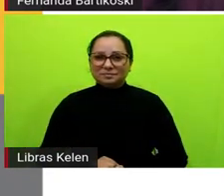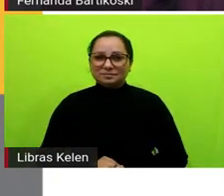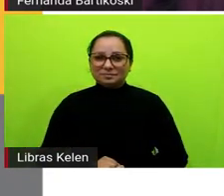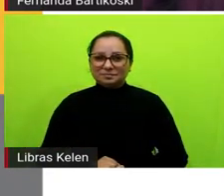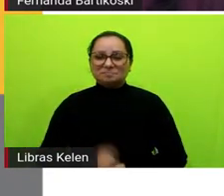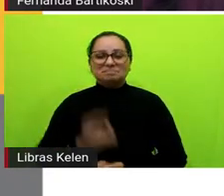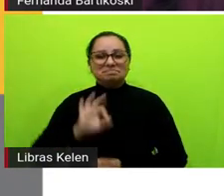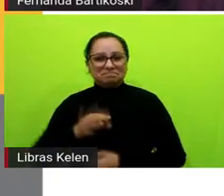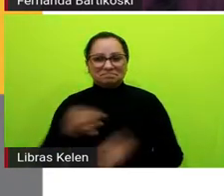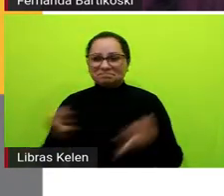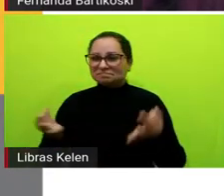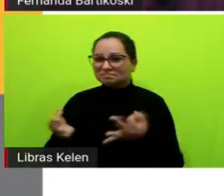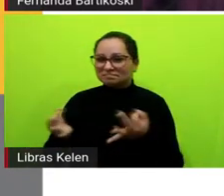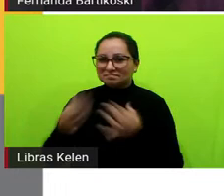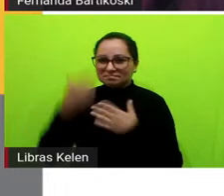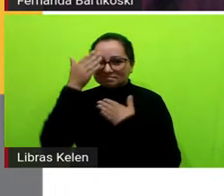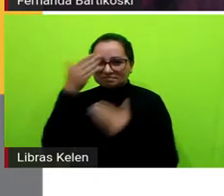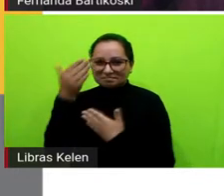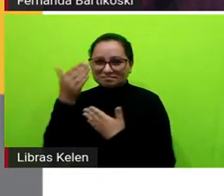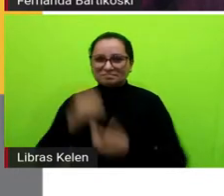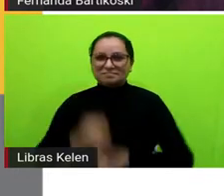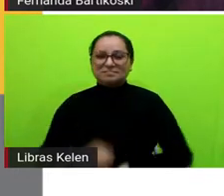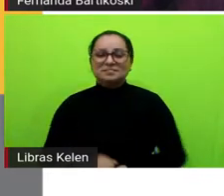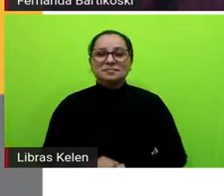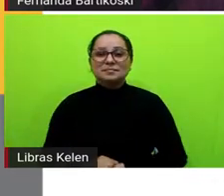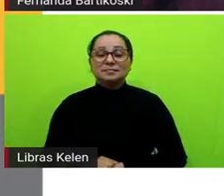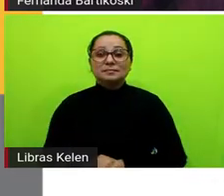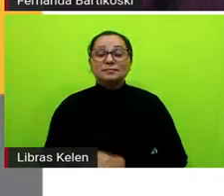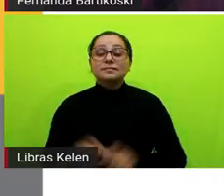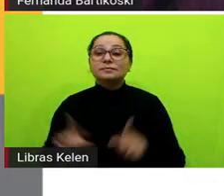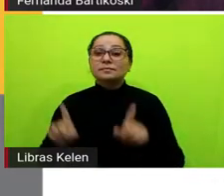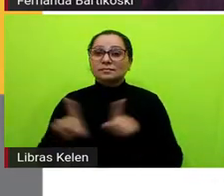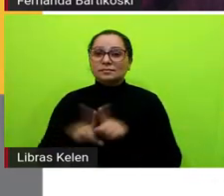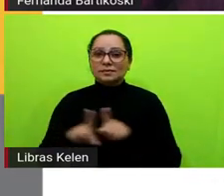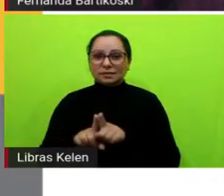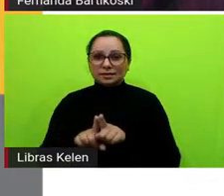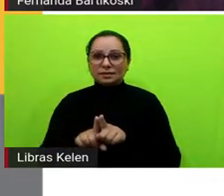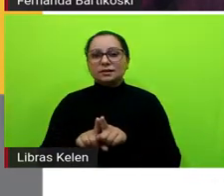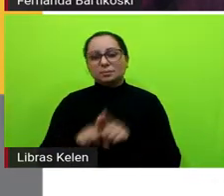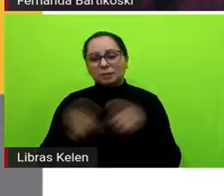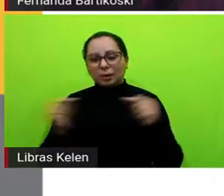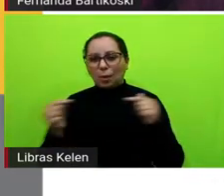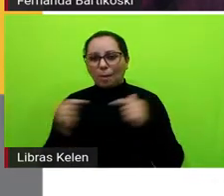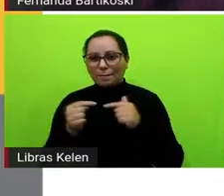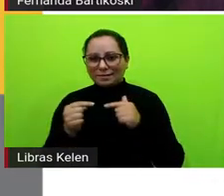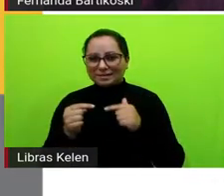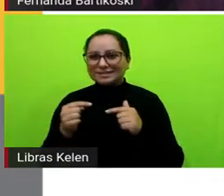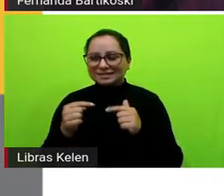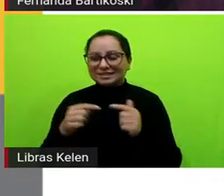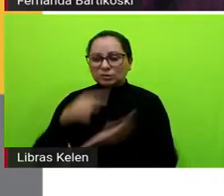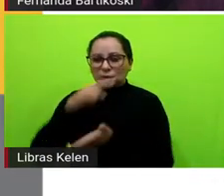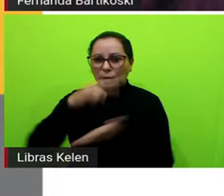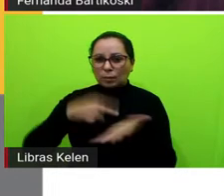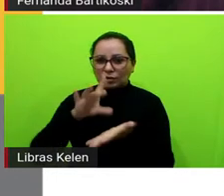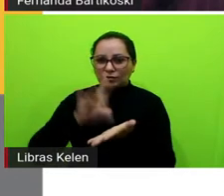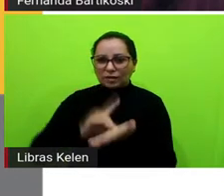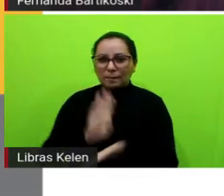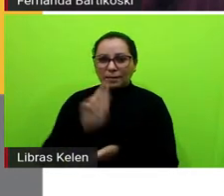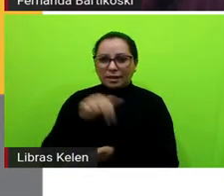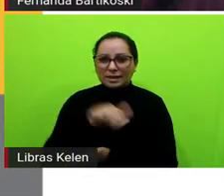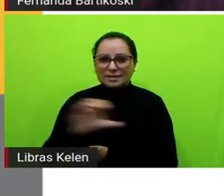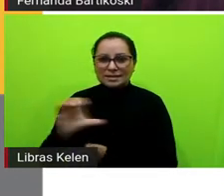perfeito obrigado Fernanda e aí isso tem né vai o encontro do que os documentos oficiais como a BNCC